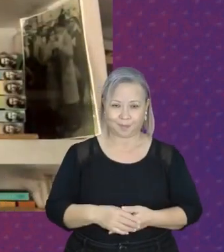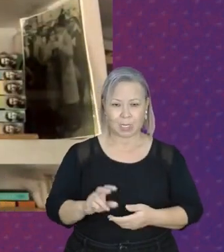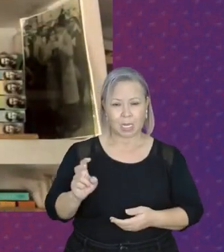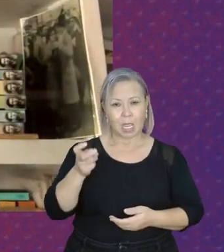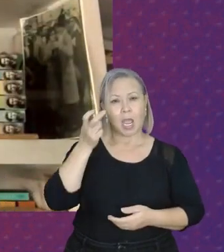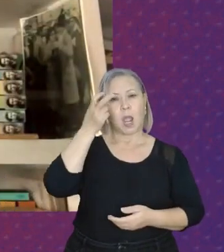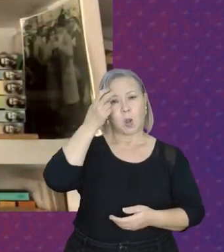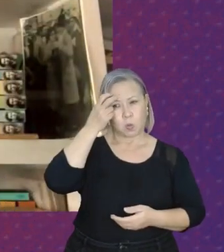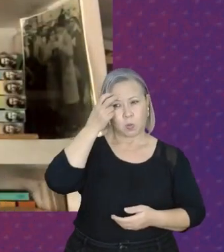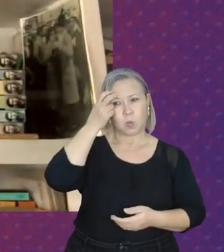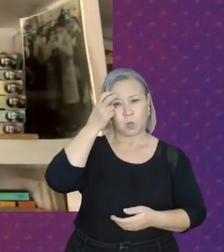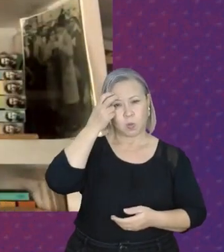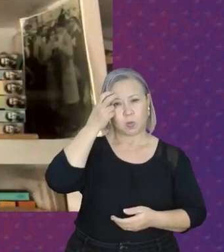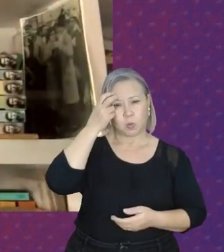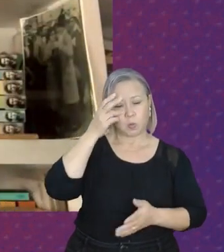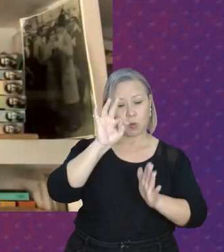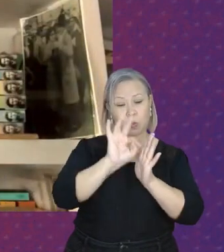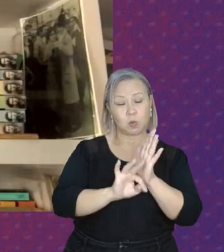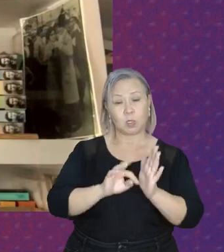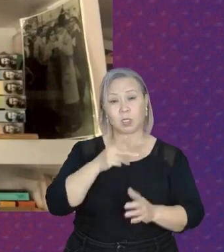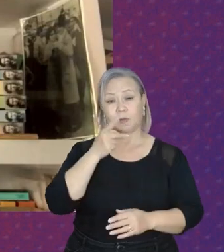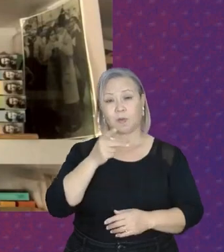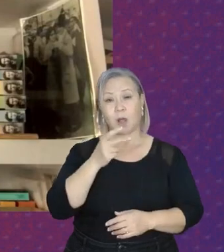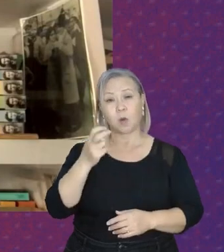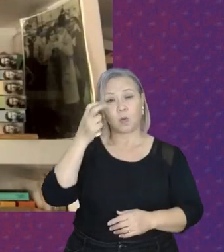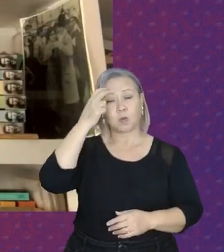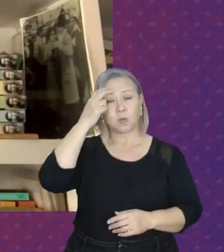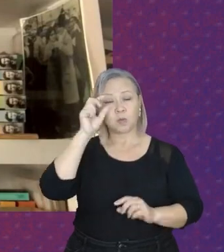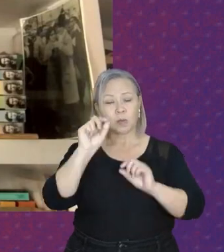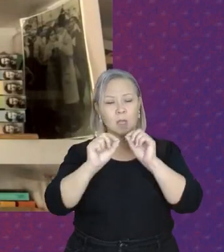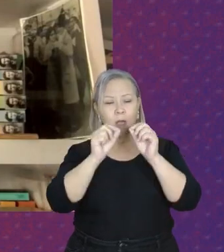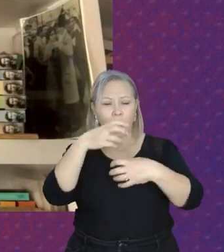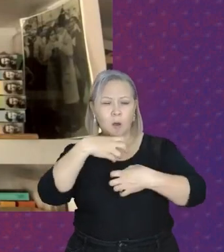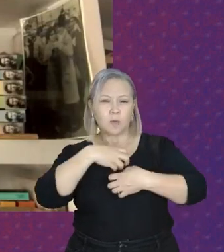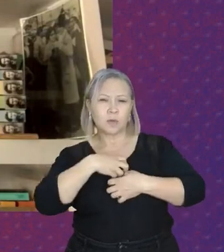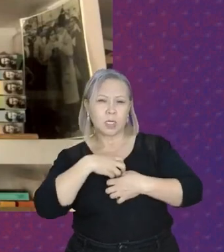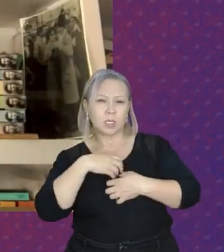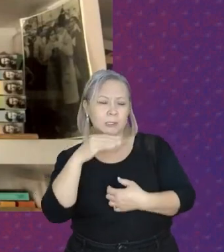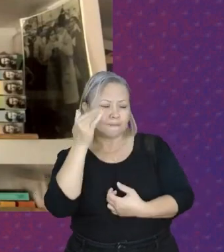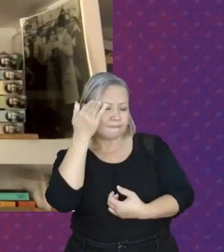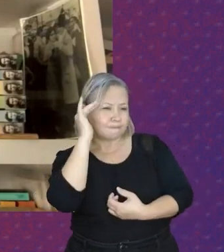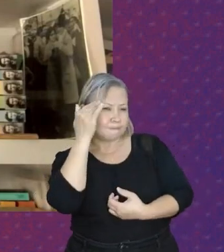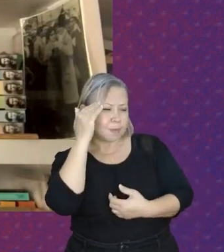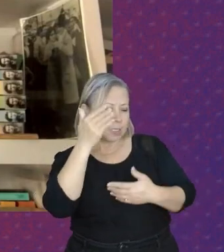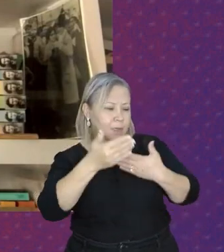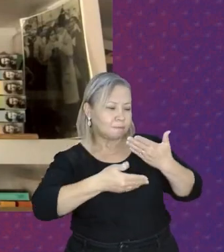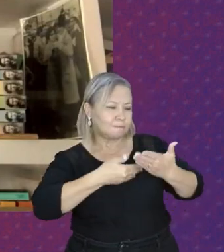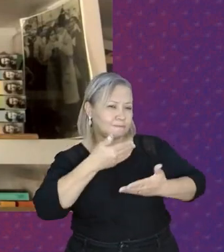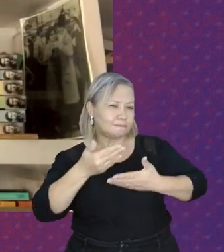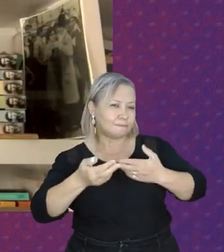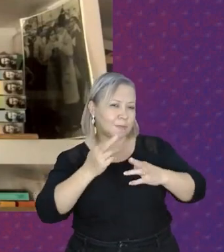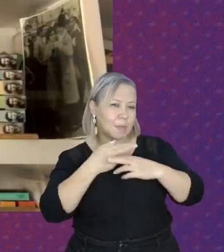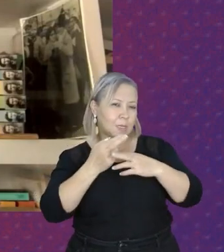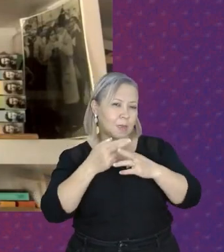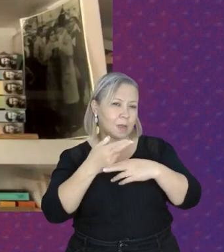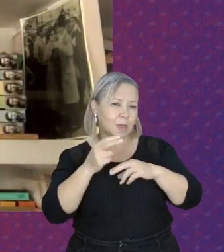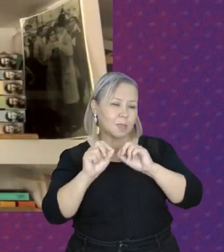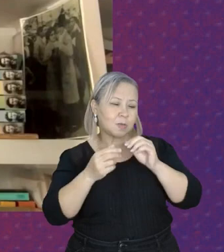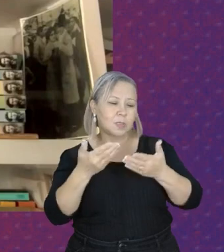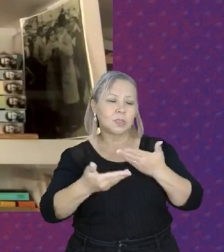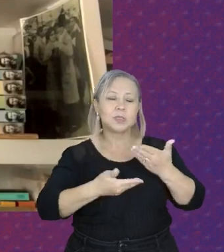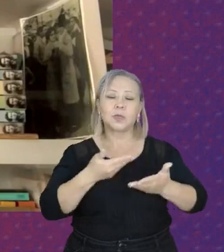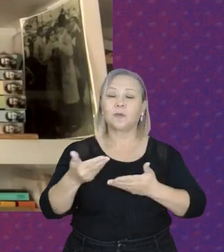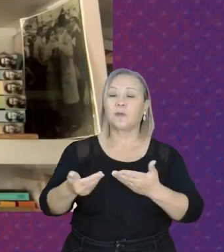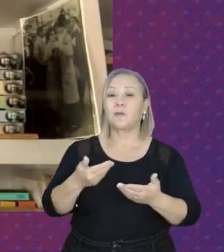esse texto nos aponta, é uma forma de decifrar essas relações que envolvem as classes sociais na sociedade,